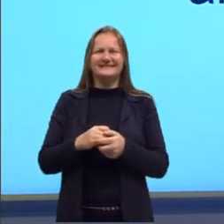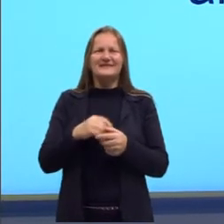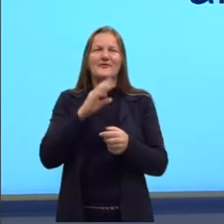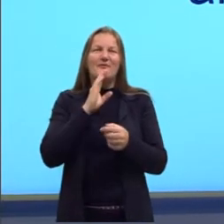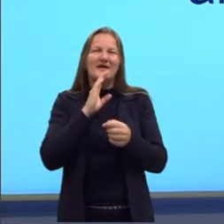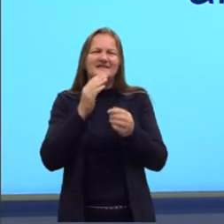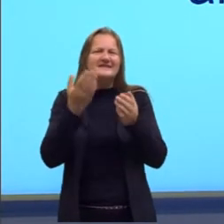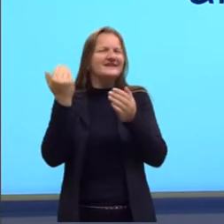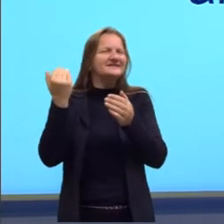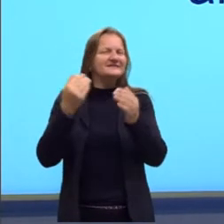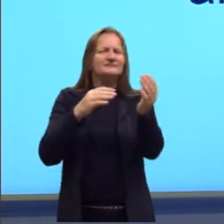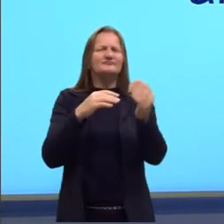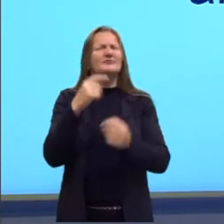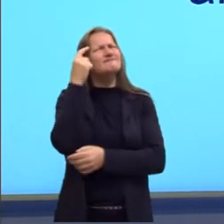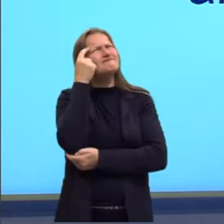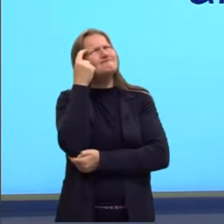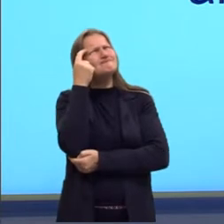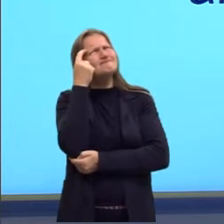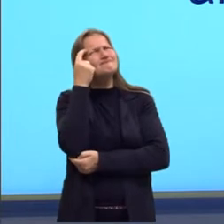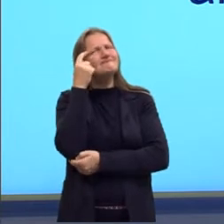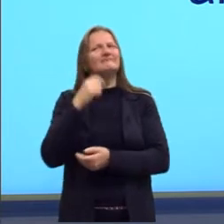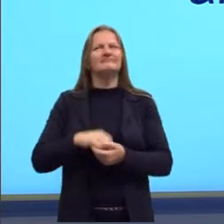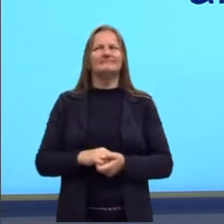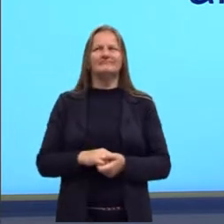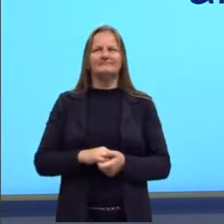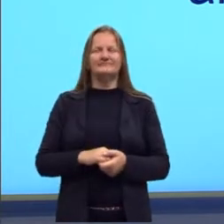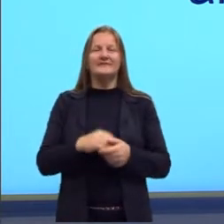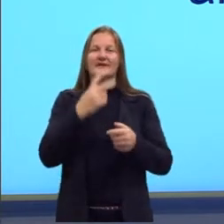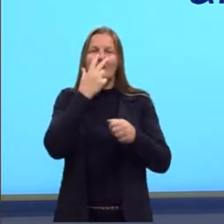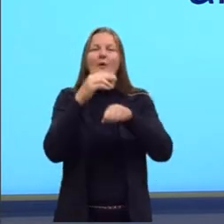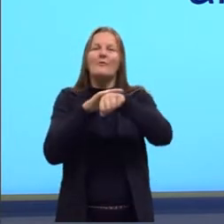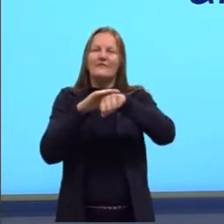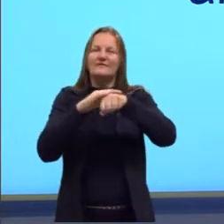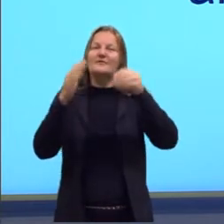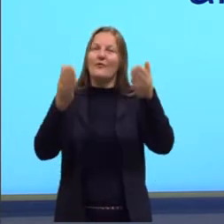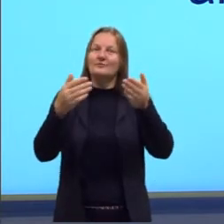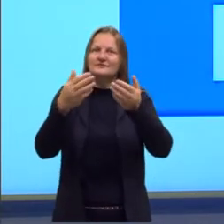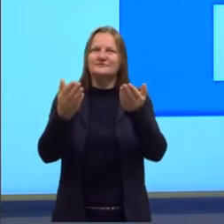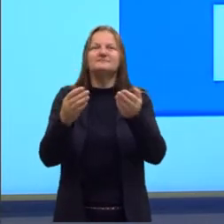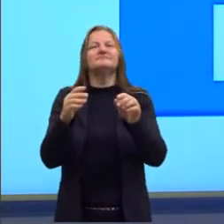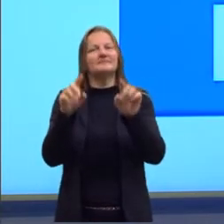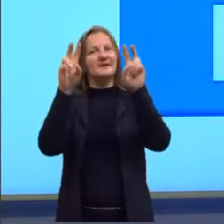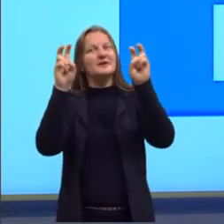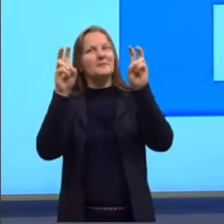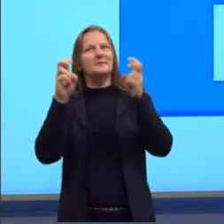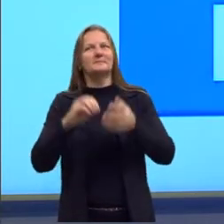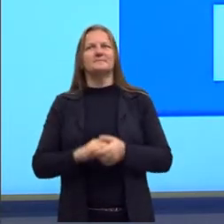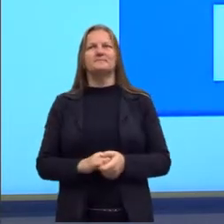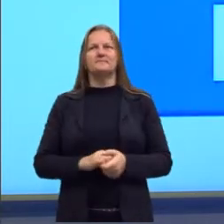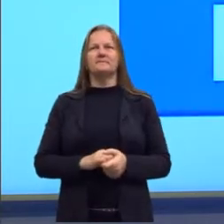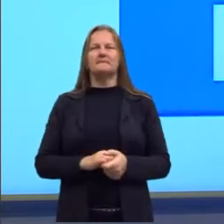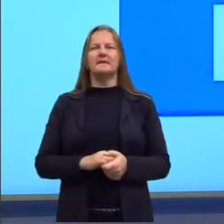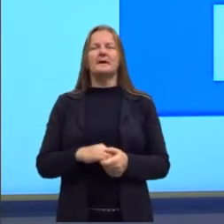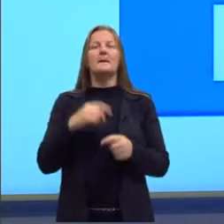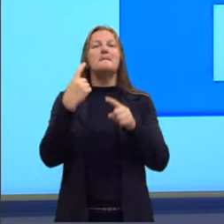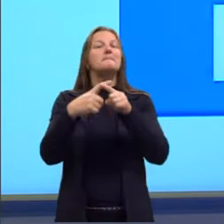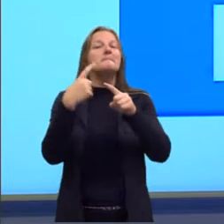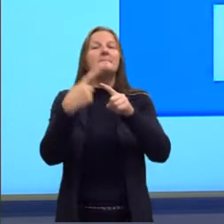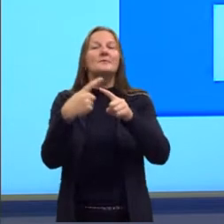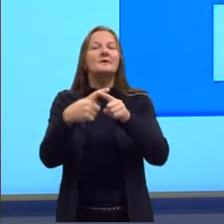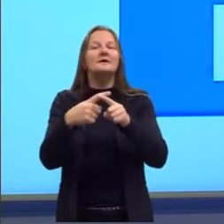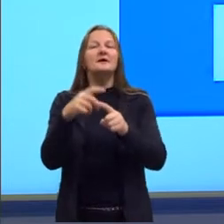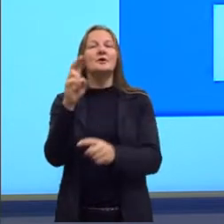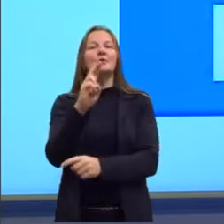Isso aqui me é familiar. Hoje a gente vai conversar um pouquinho sobre isso. Isso acontece por causa